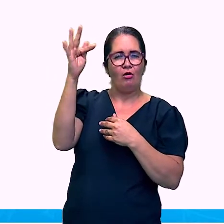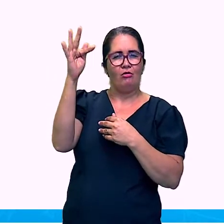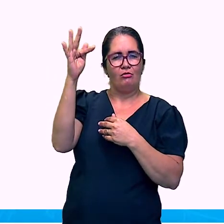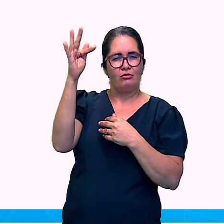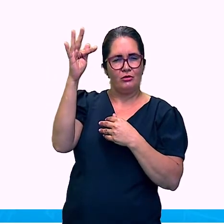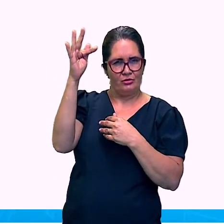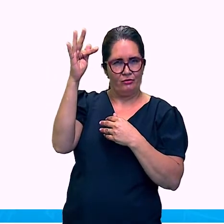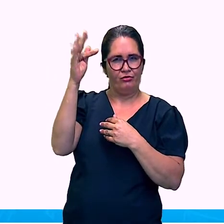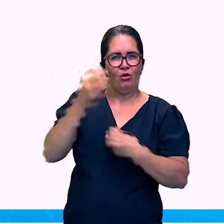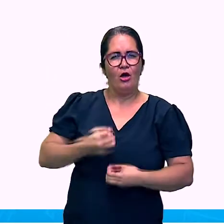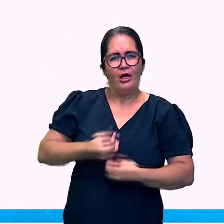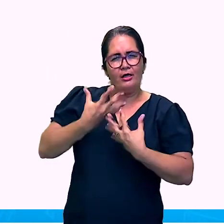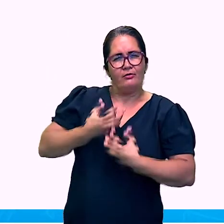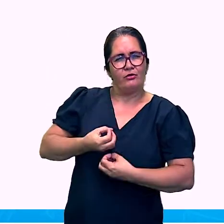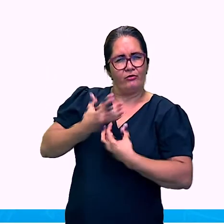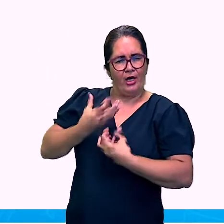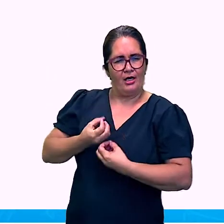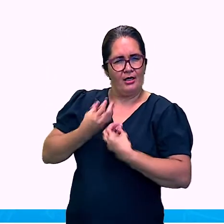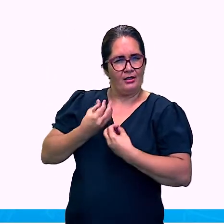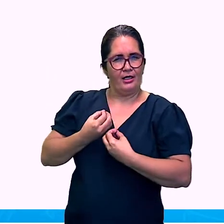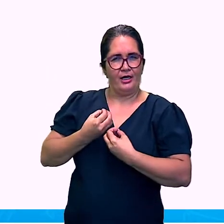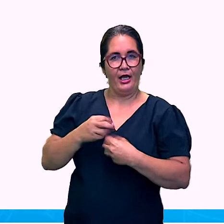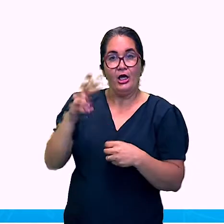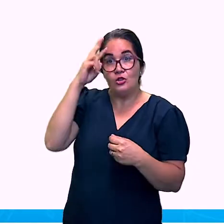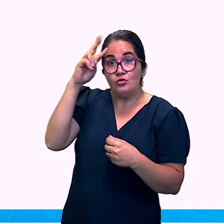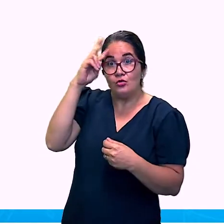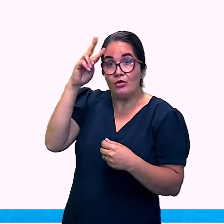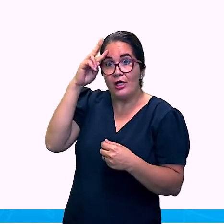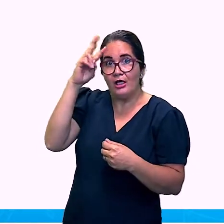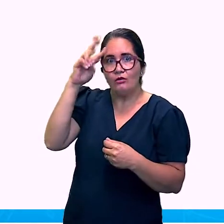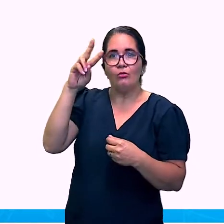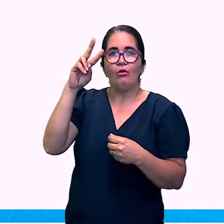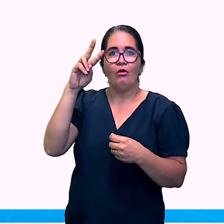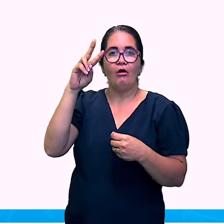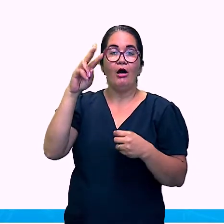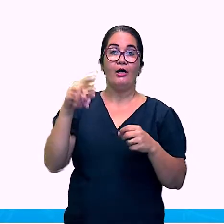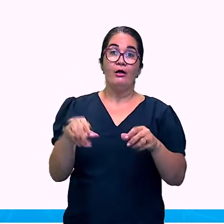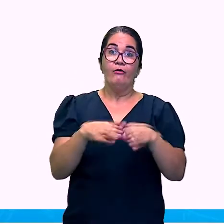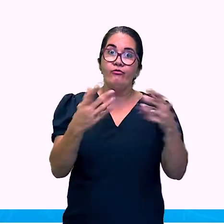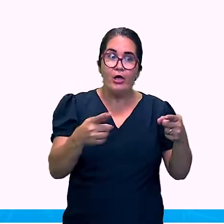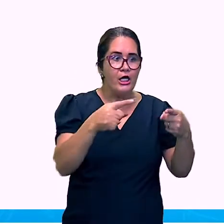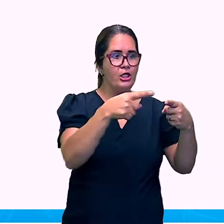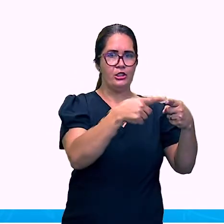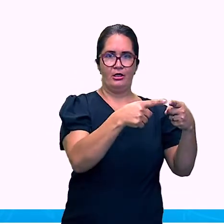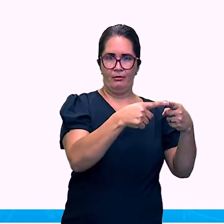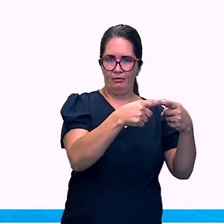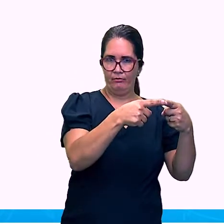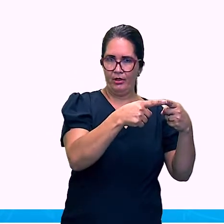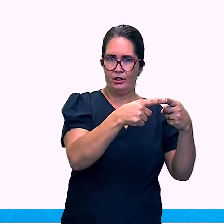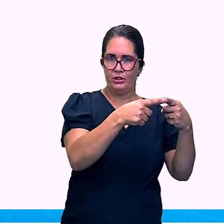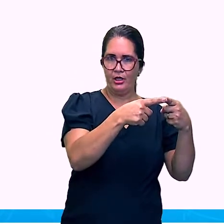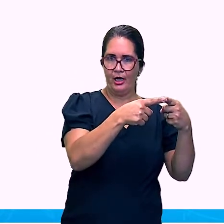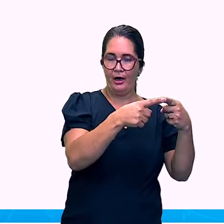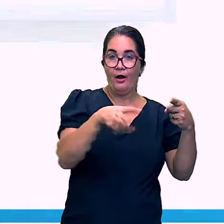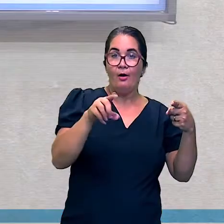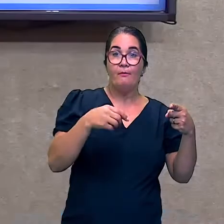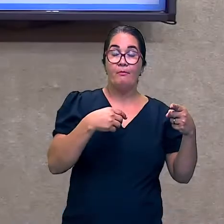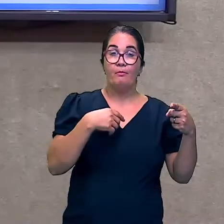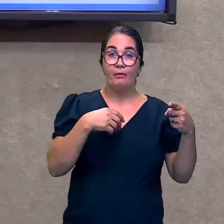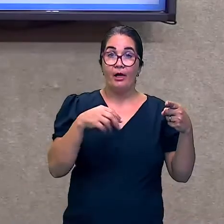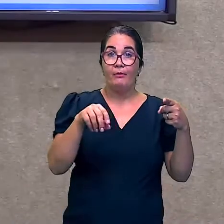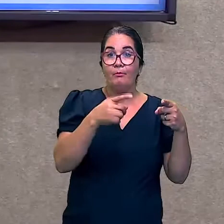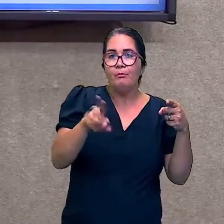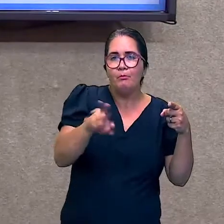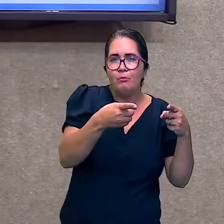Poeta. Diplomata. Músico. Olha quanta coisa. E de origem.